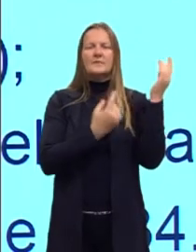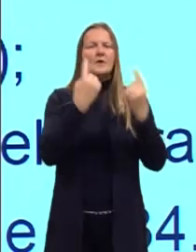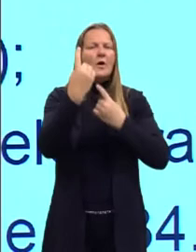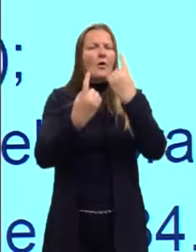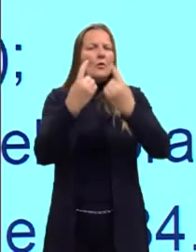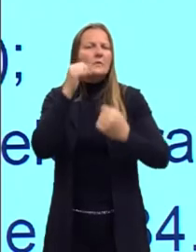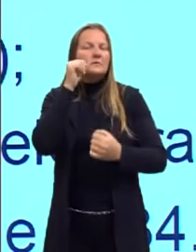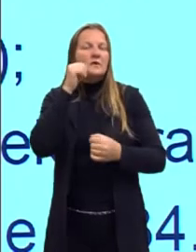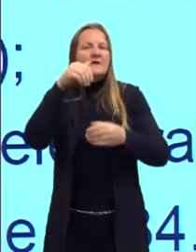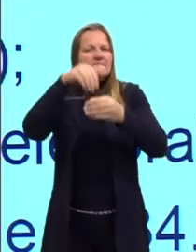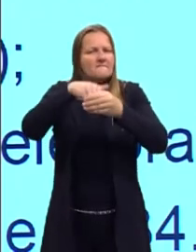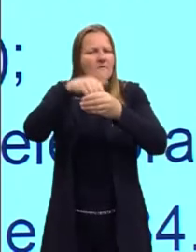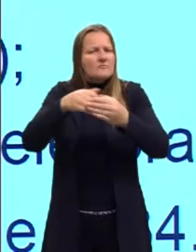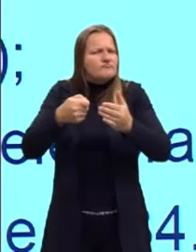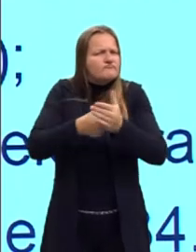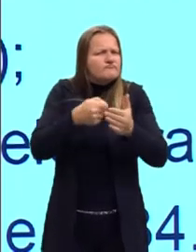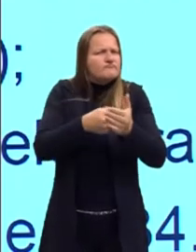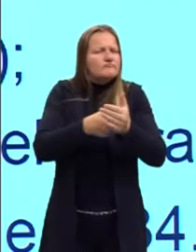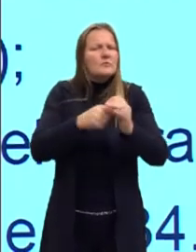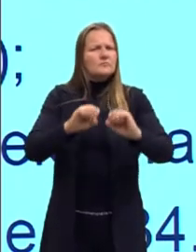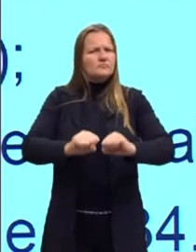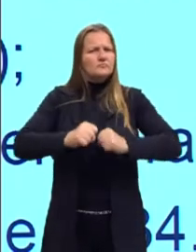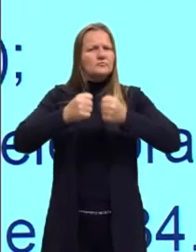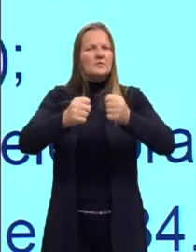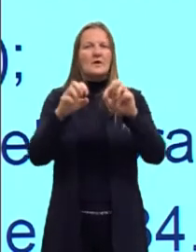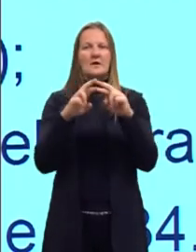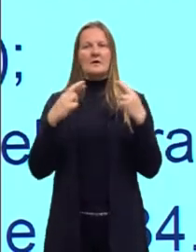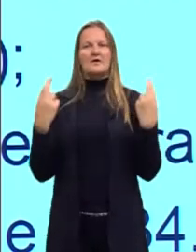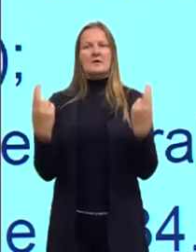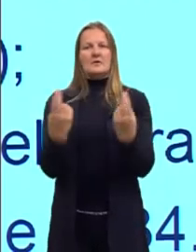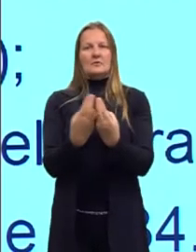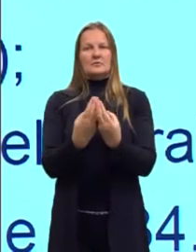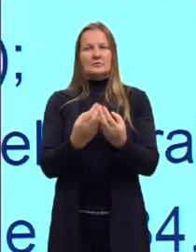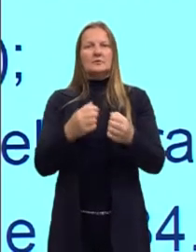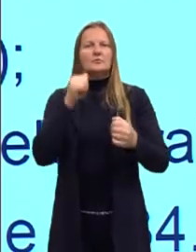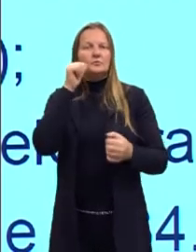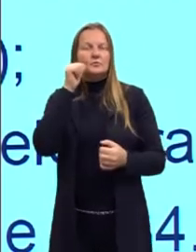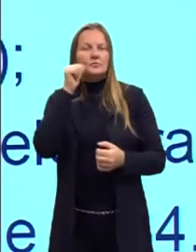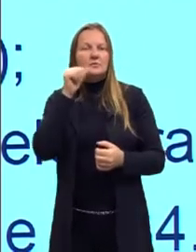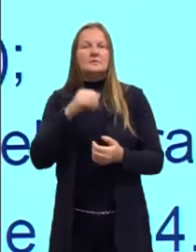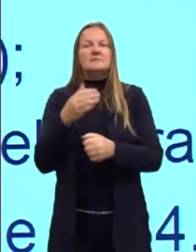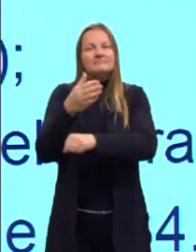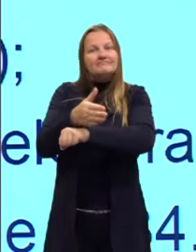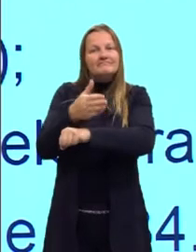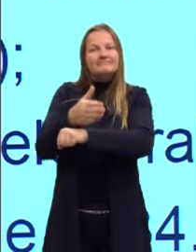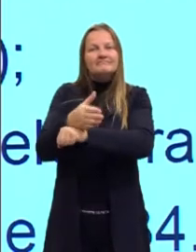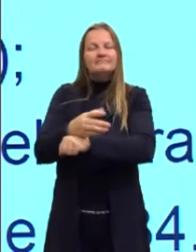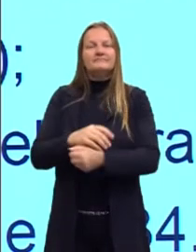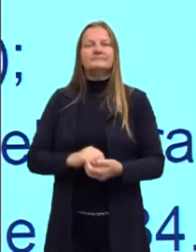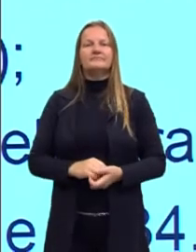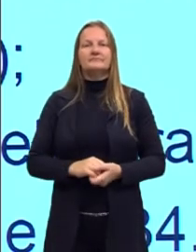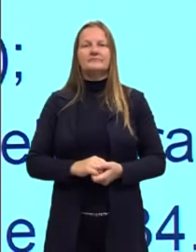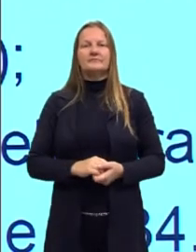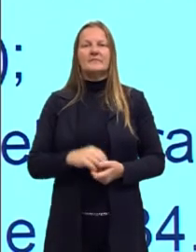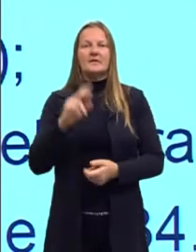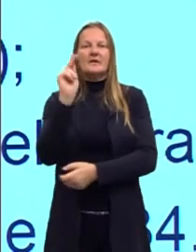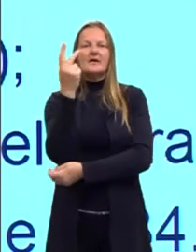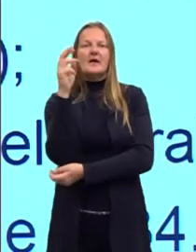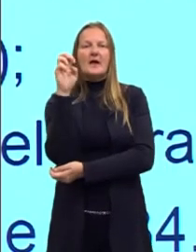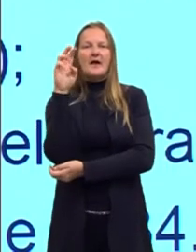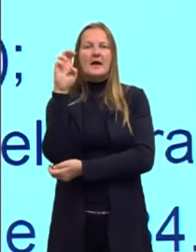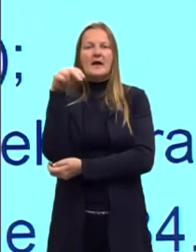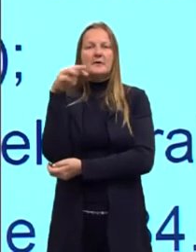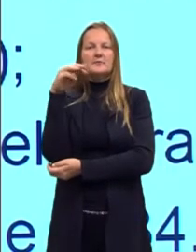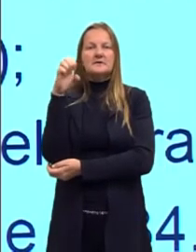esse voto feminino, numa reunião que contava, inclusive, com a presença do Hermes da Fonseca, um